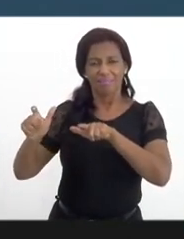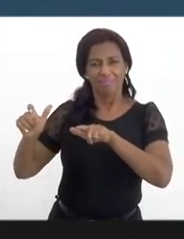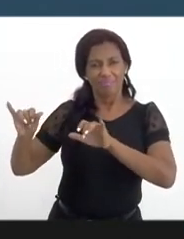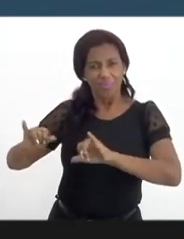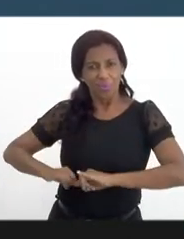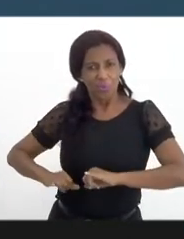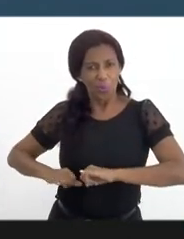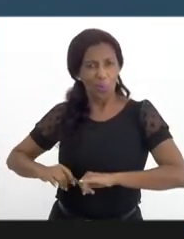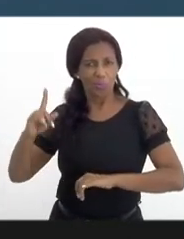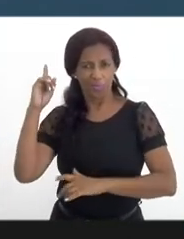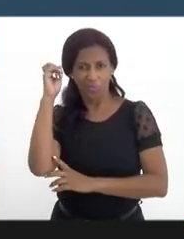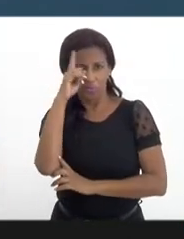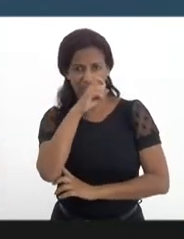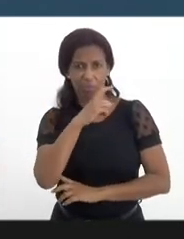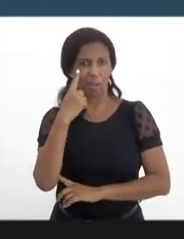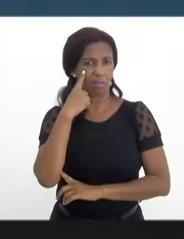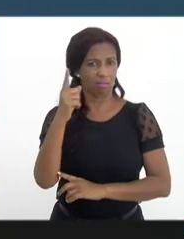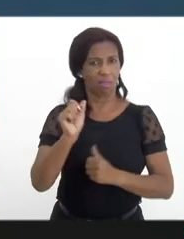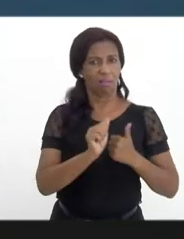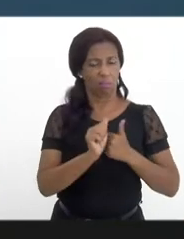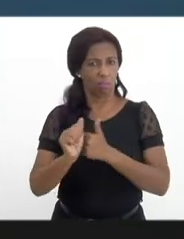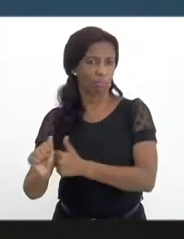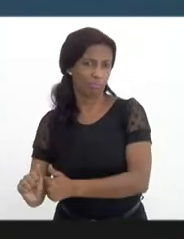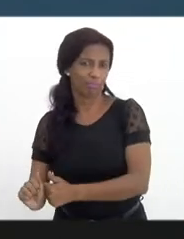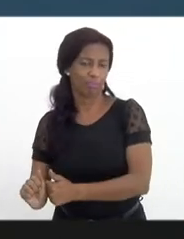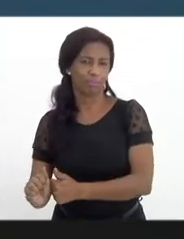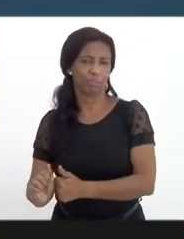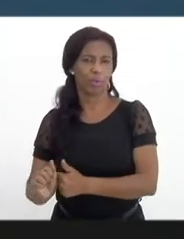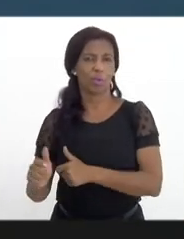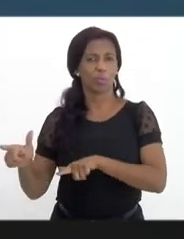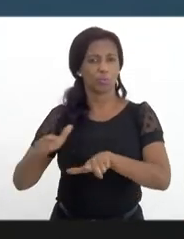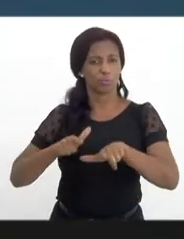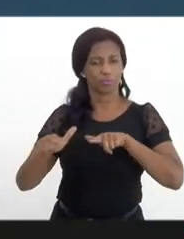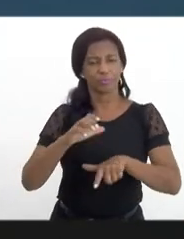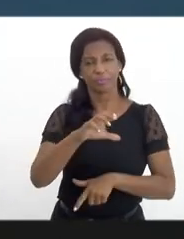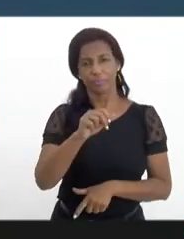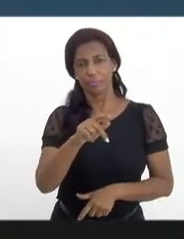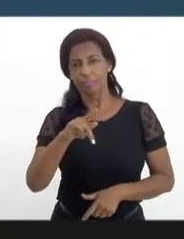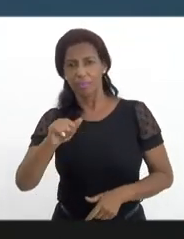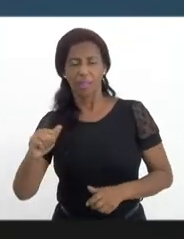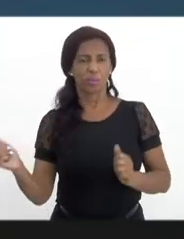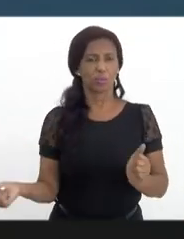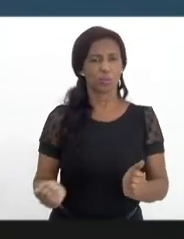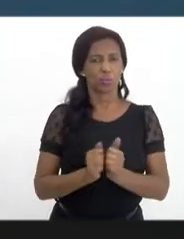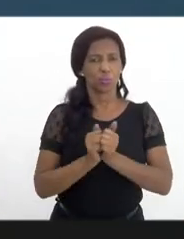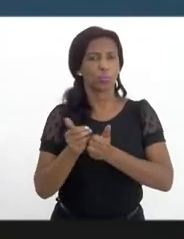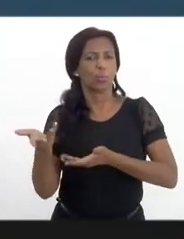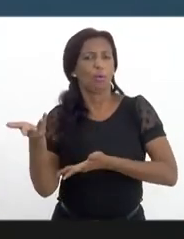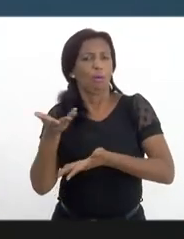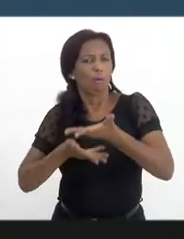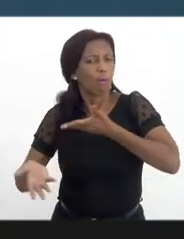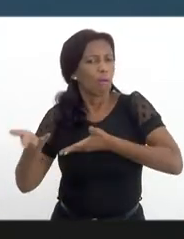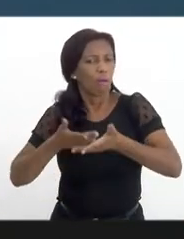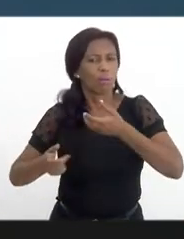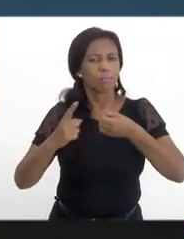gente tem acompanhado os trabalhos dos CAPs, com certeza, junto, em parceria,